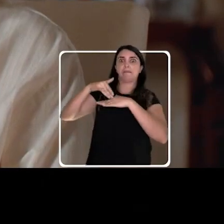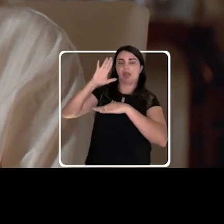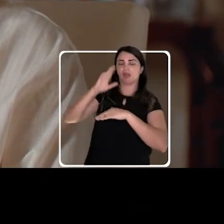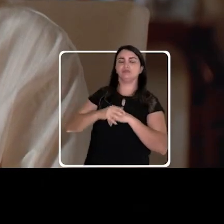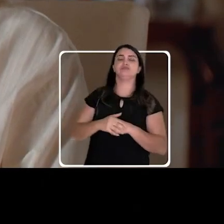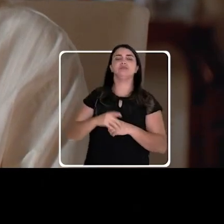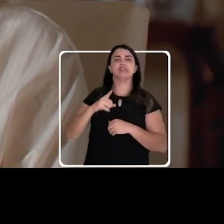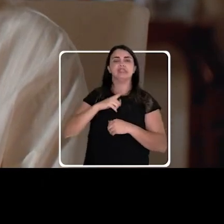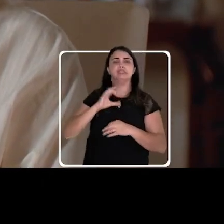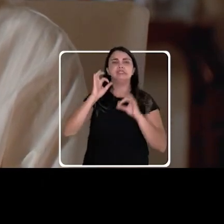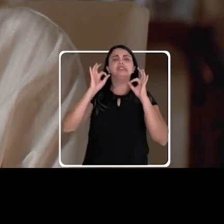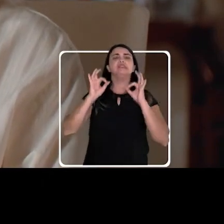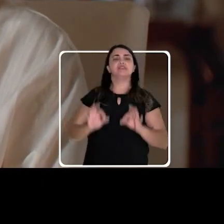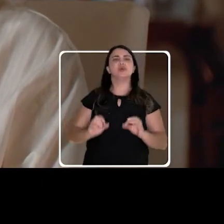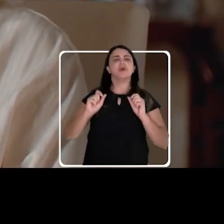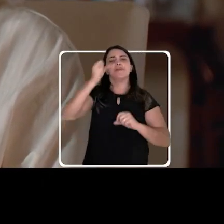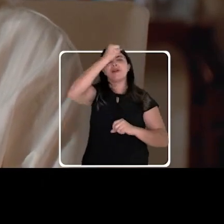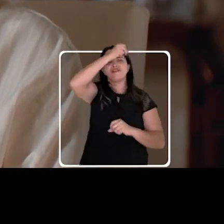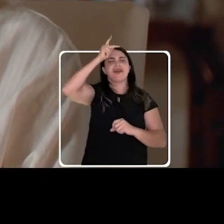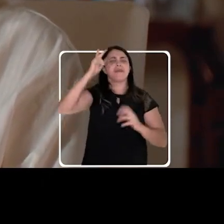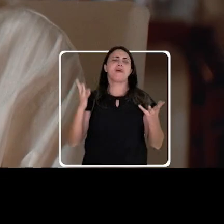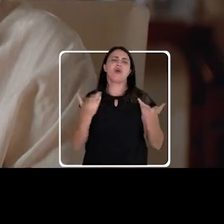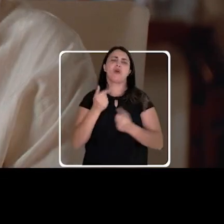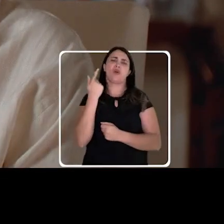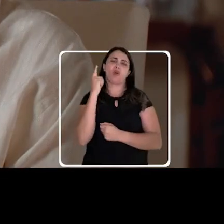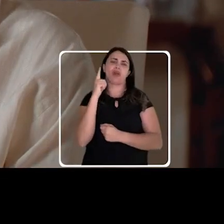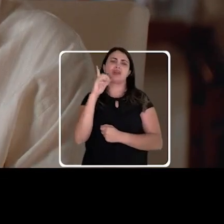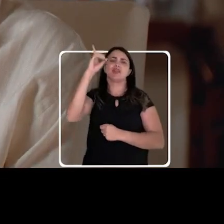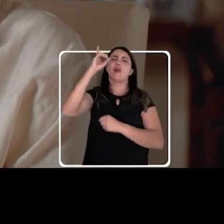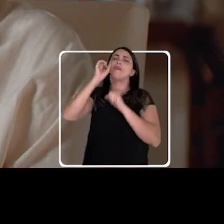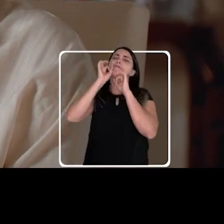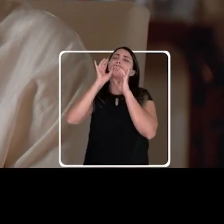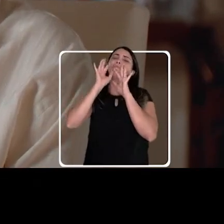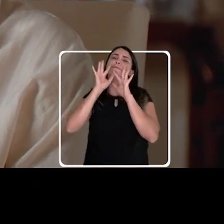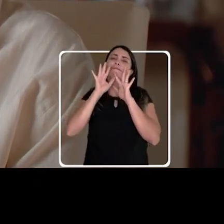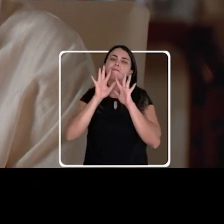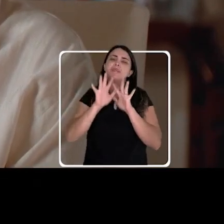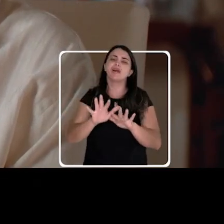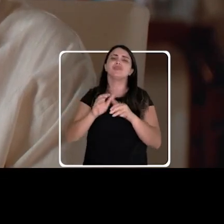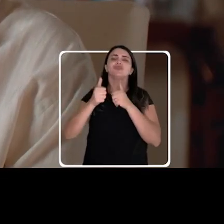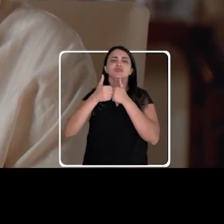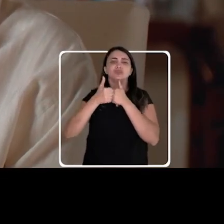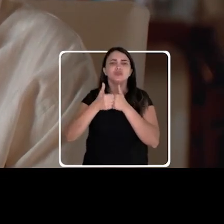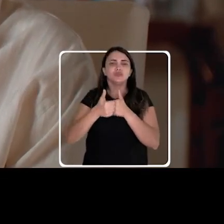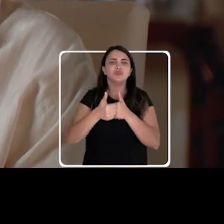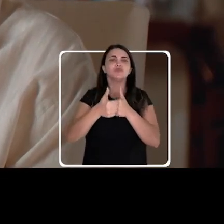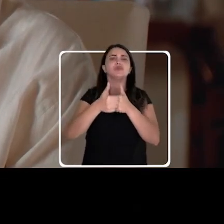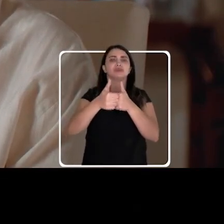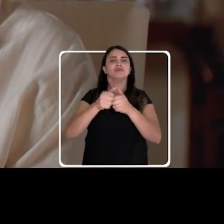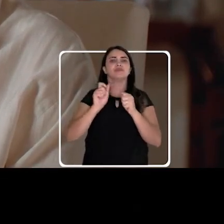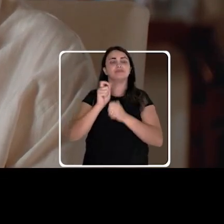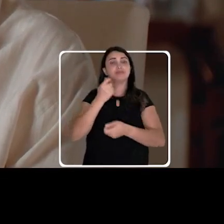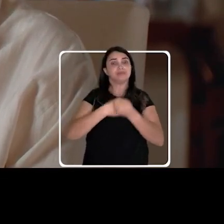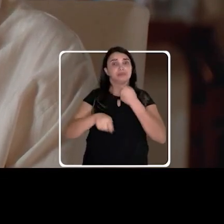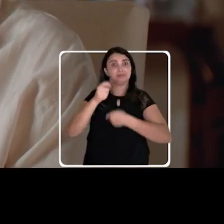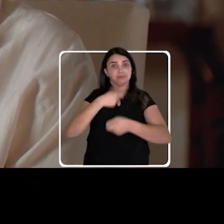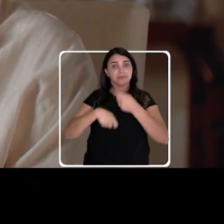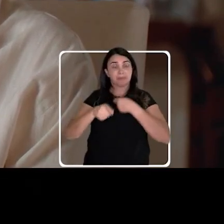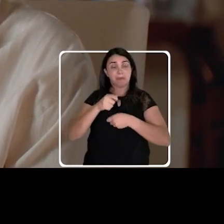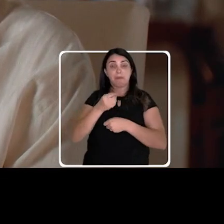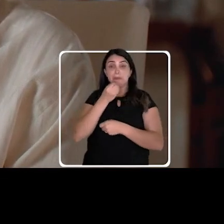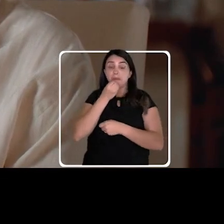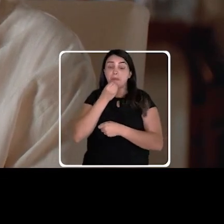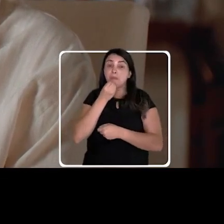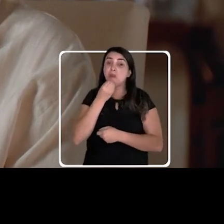certeza que ele vai ser um ótimo prefeito para a Goiânia. Que Deus te abençoe, que ilumine, para que você faça uma administração